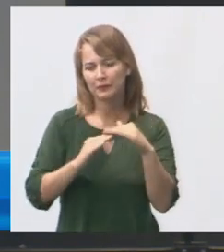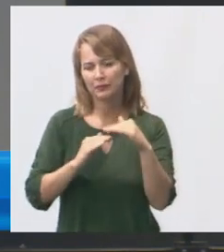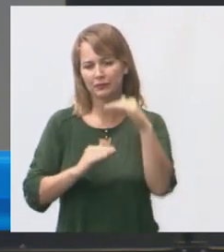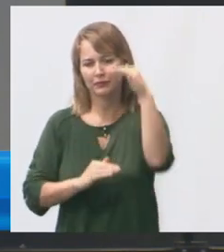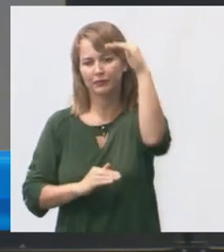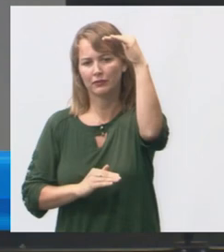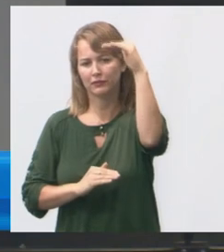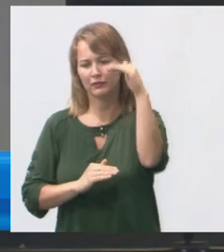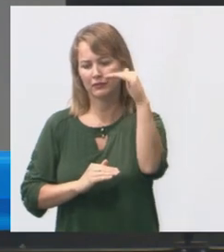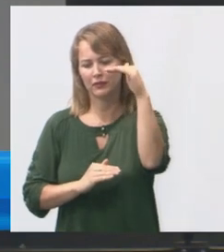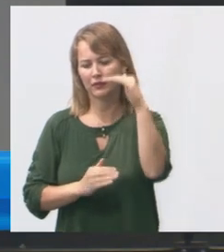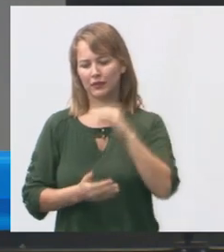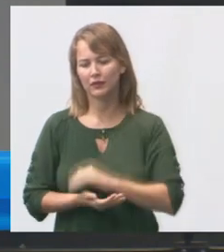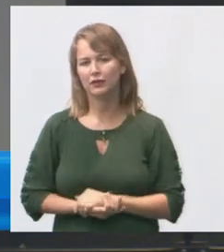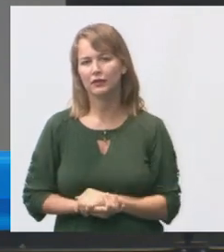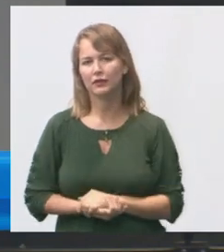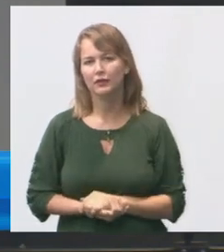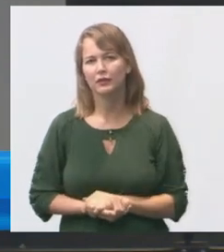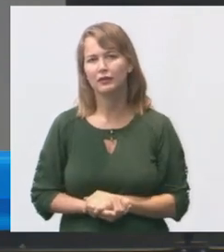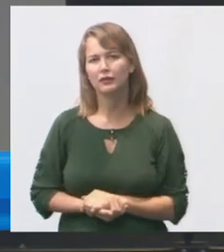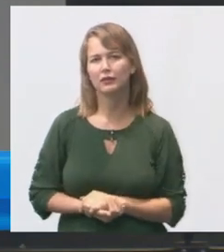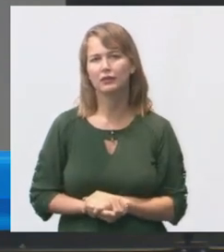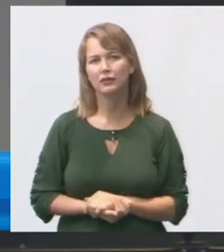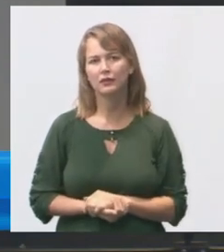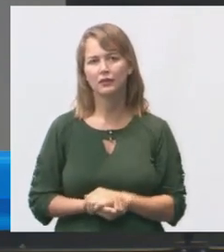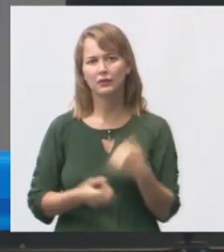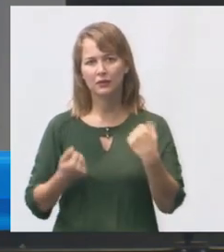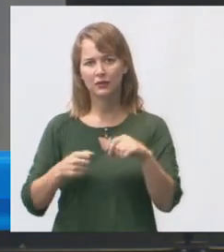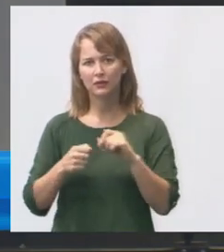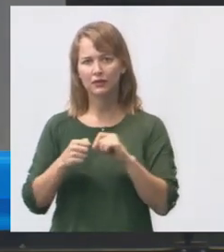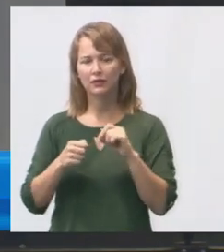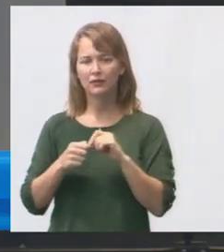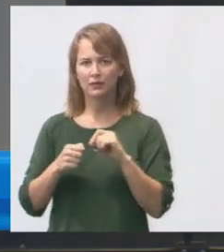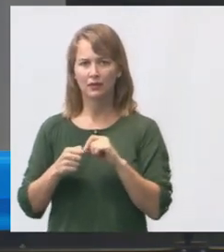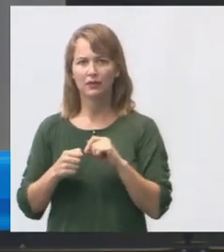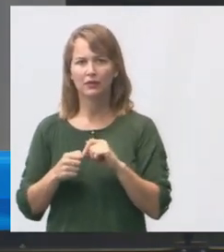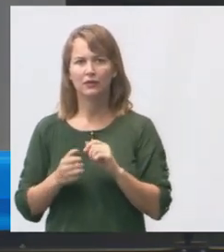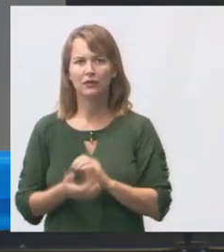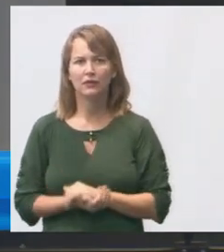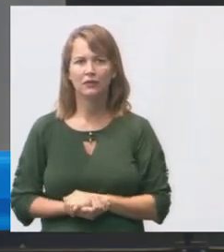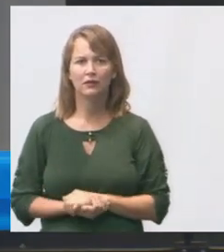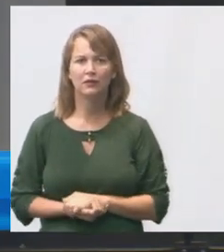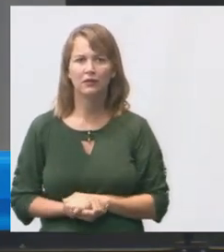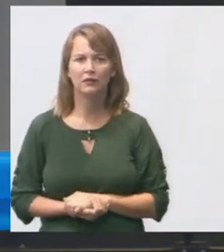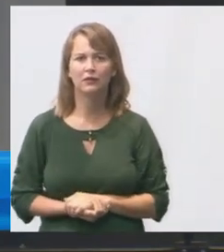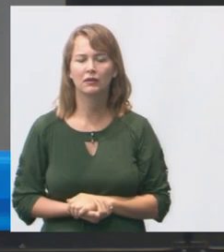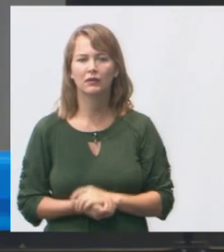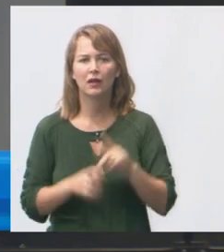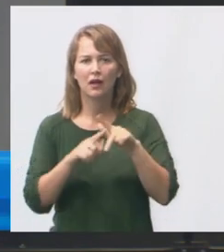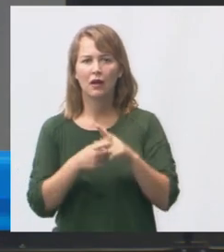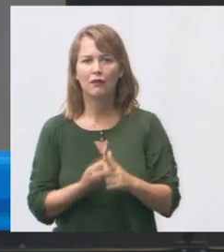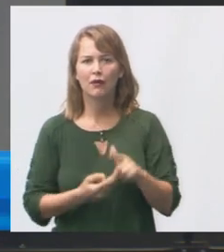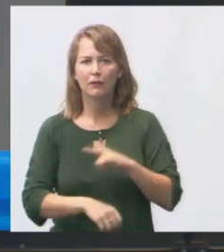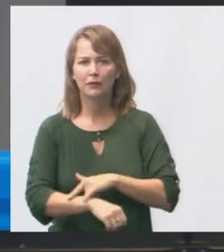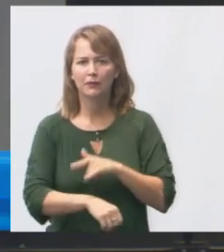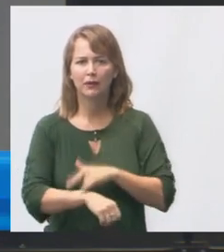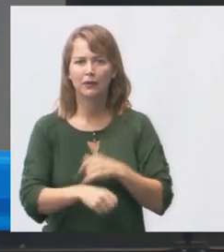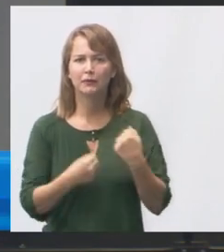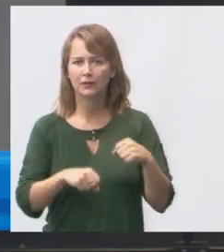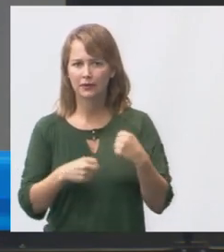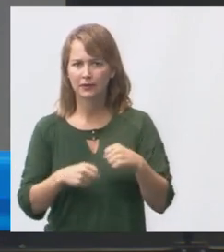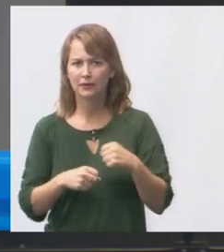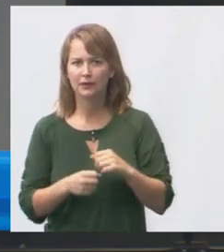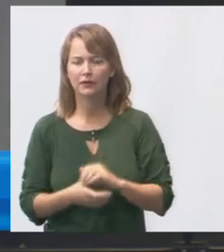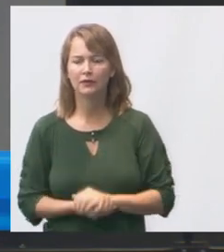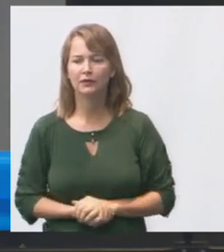humano então precisa ser feito isso reforma dos banheiros é necessária a reforma dos